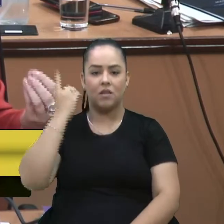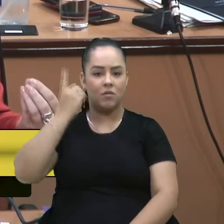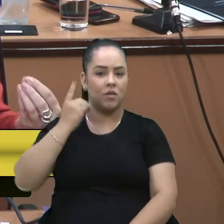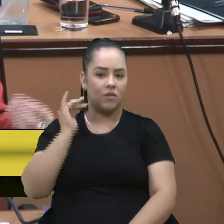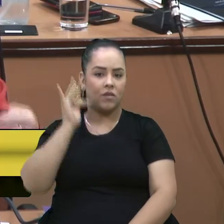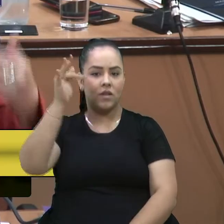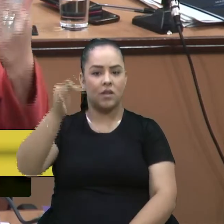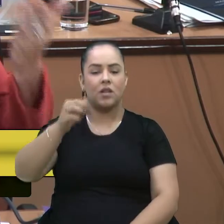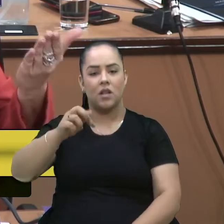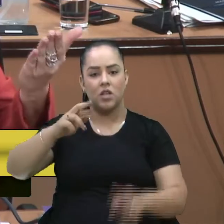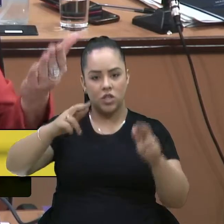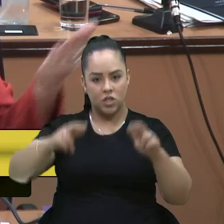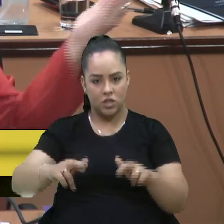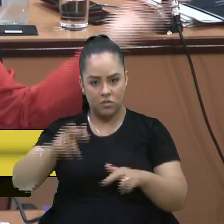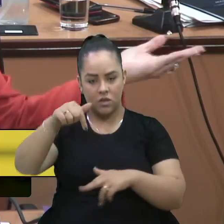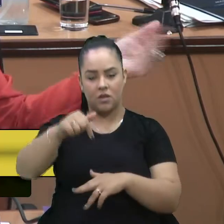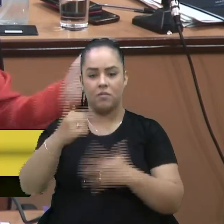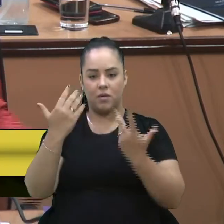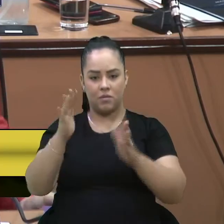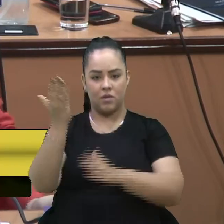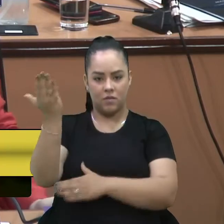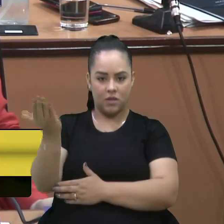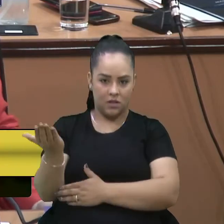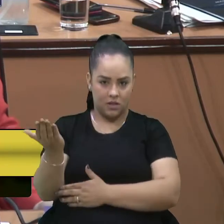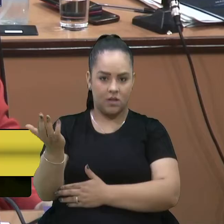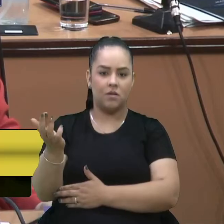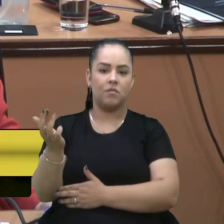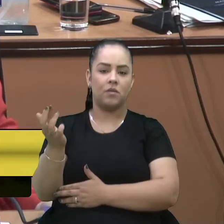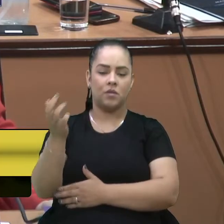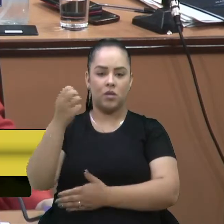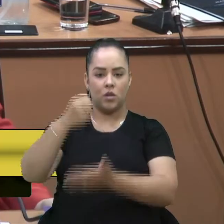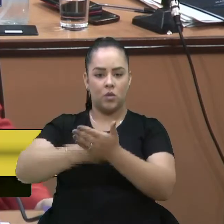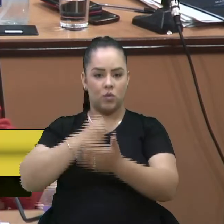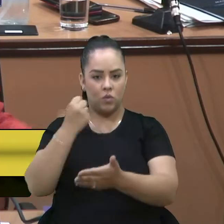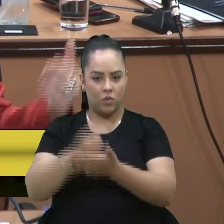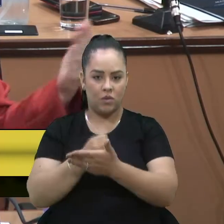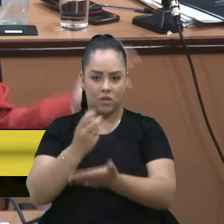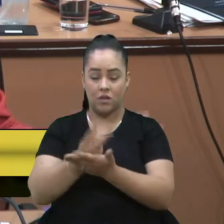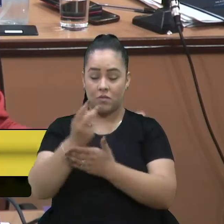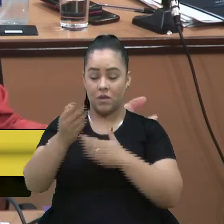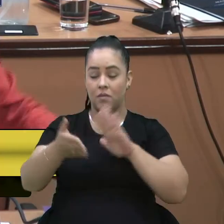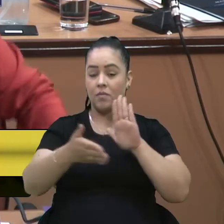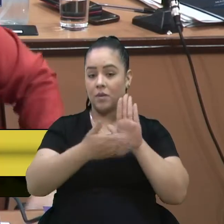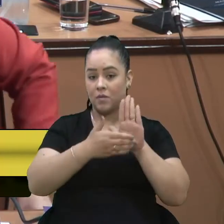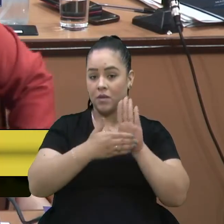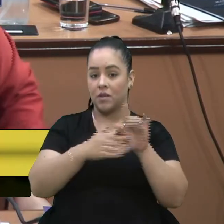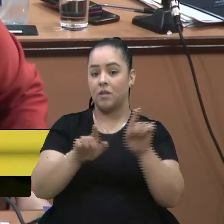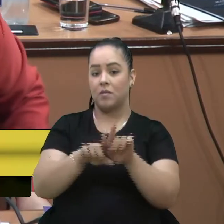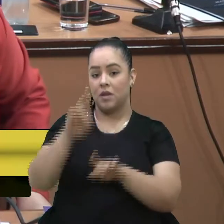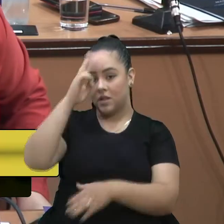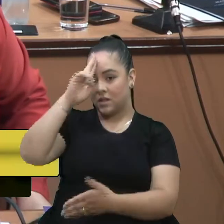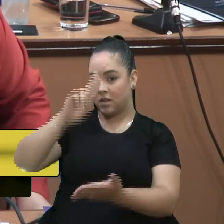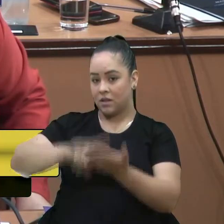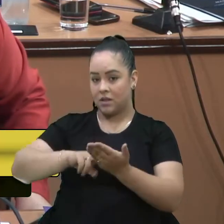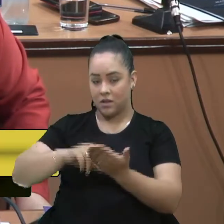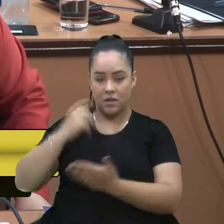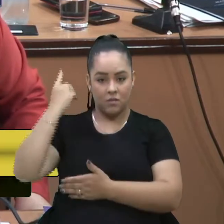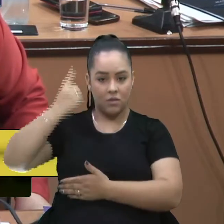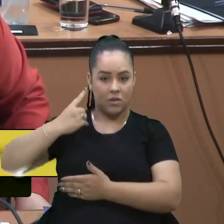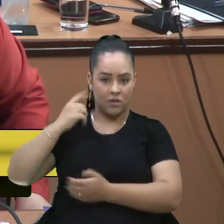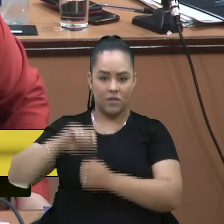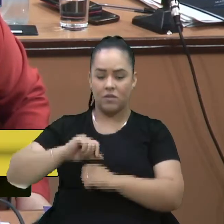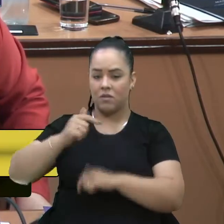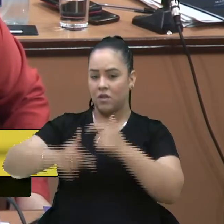nossa região. Então, parabenizar o senhor pela sua persistência nessa pauta. Também o deputado Neril Carteiro, que faz um trabalho